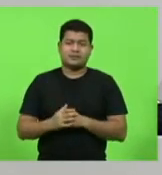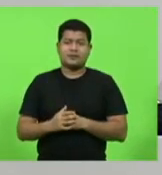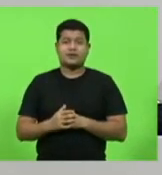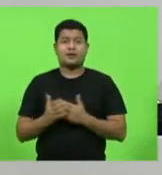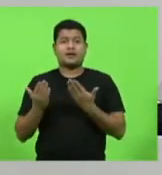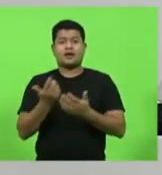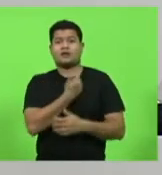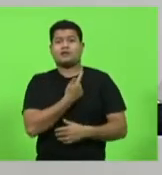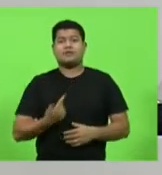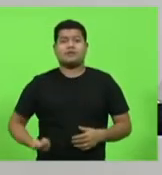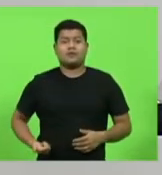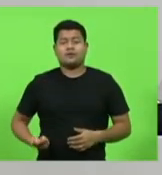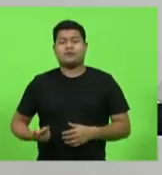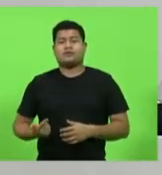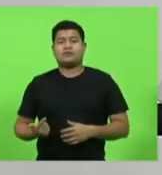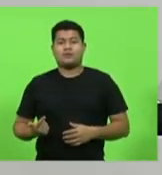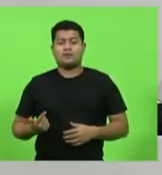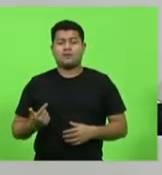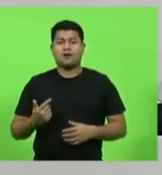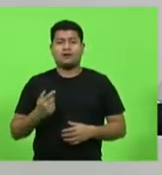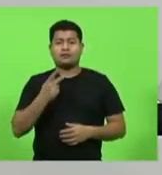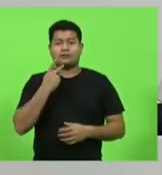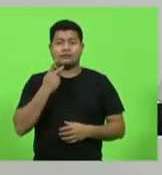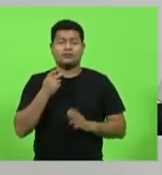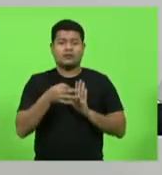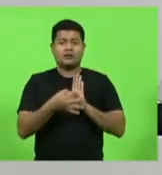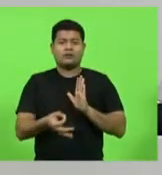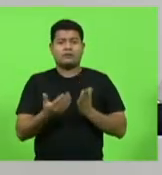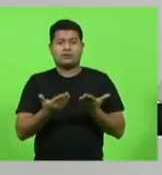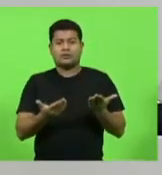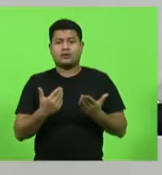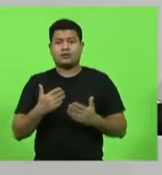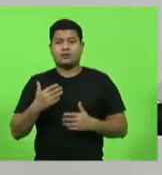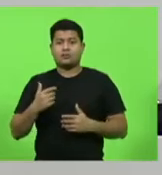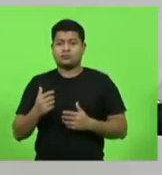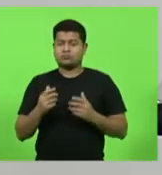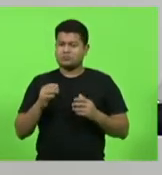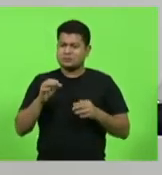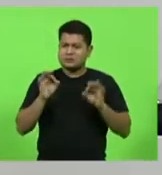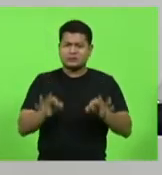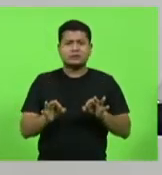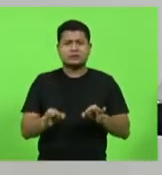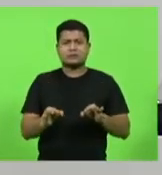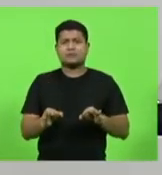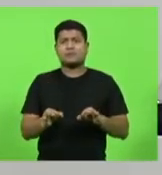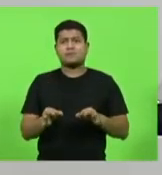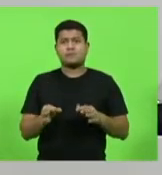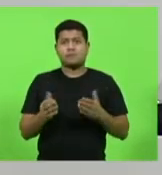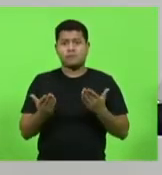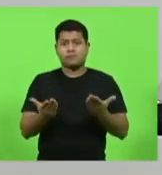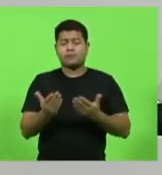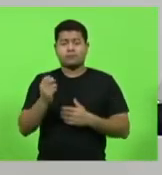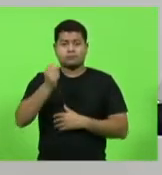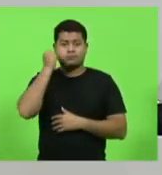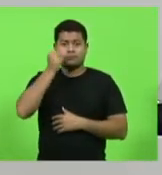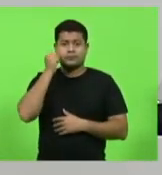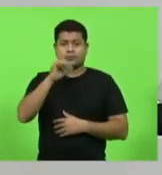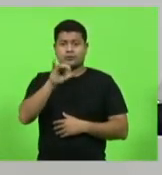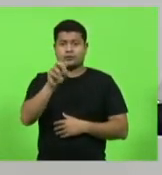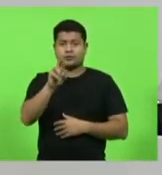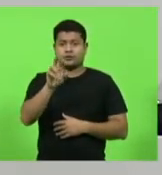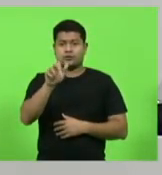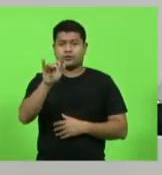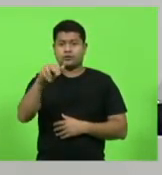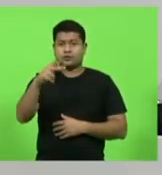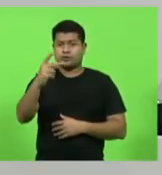governador fez um comentário acerca de um posicionamento muito assertivo do senador Jorginho Mello em relação